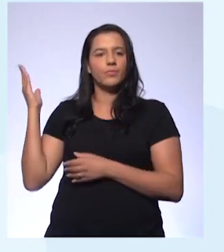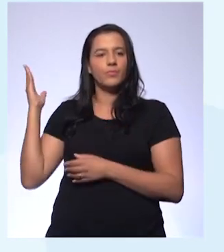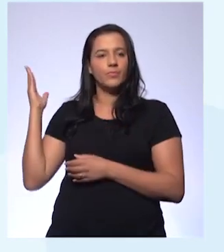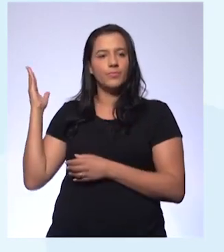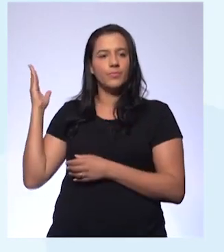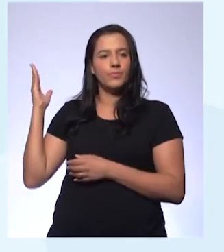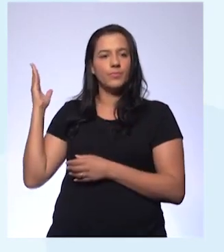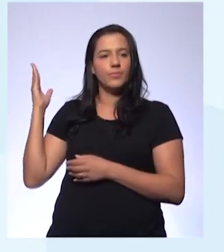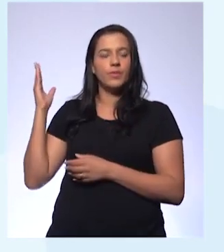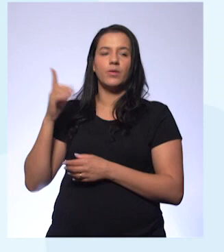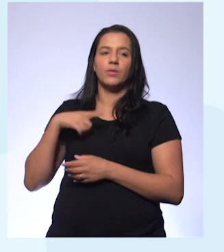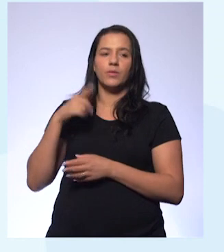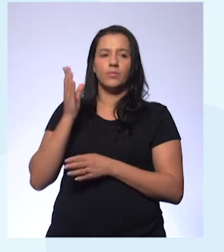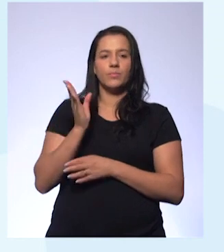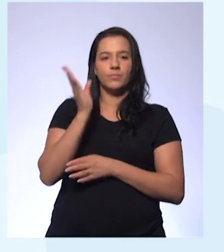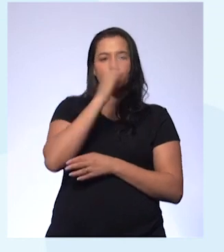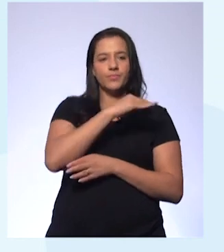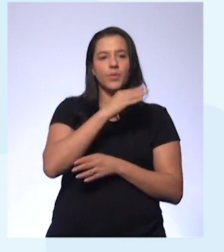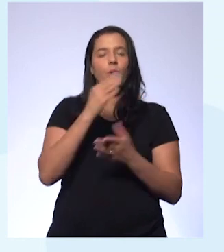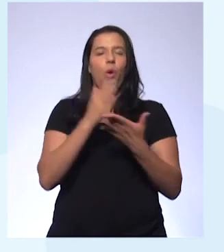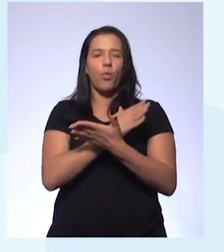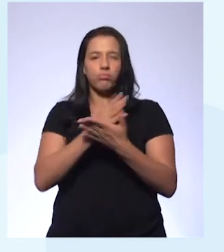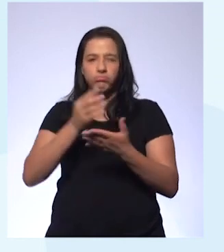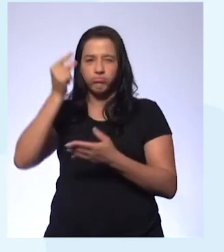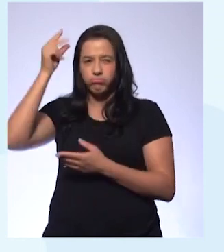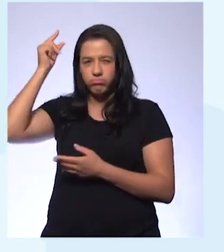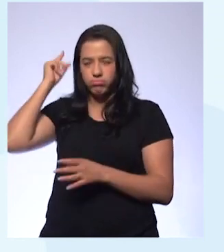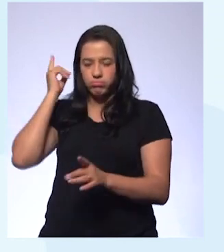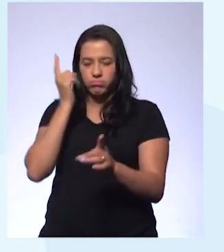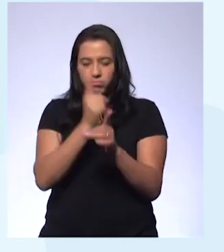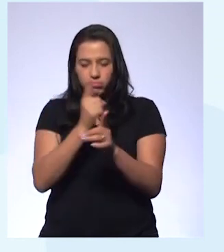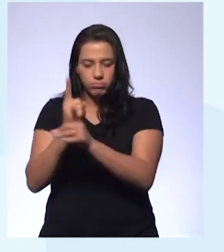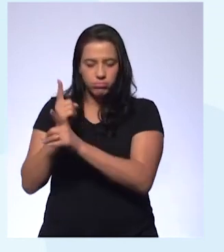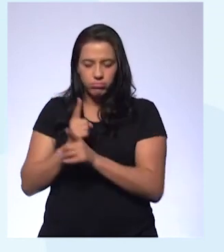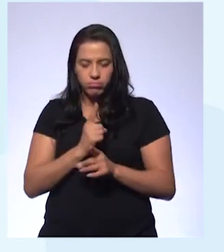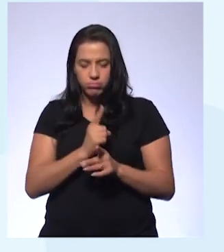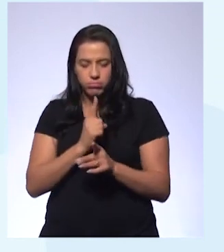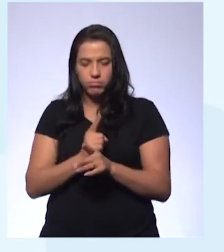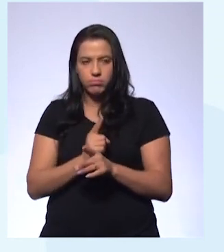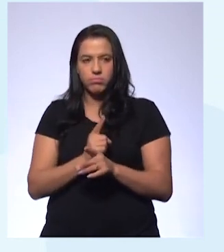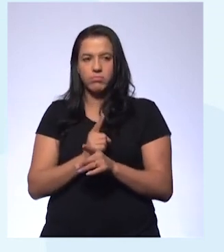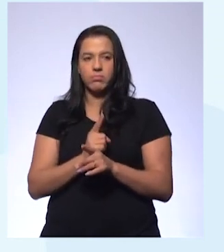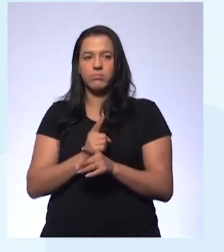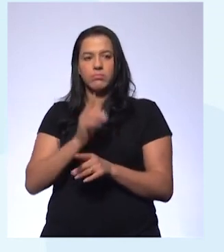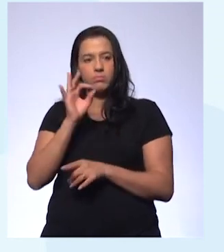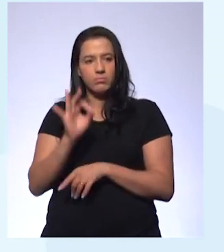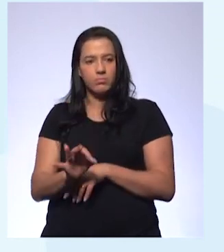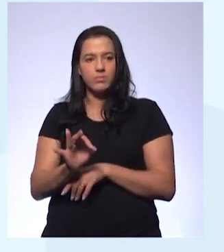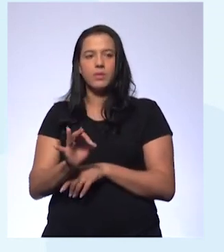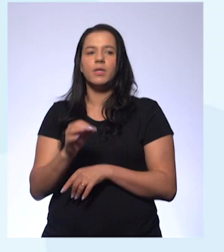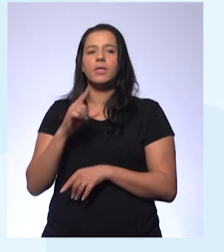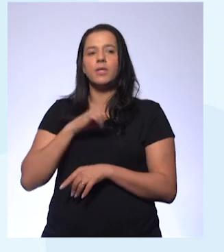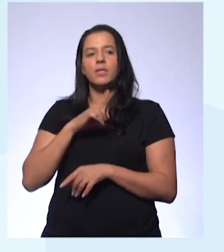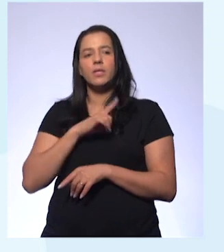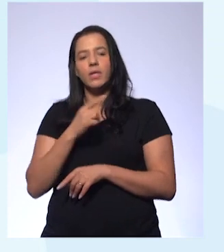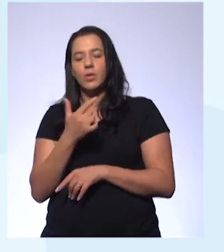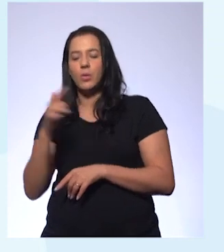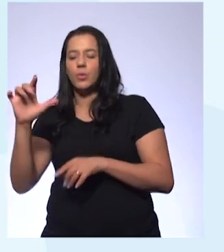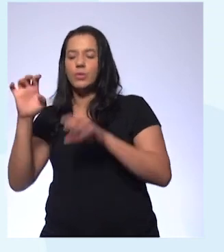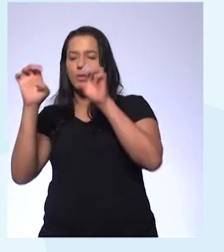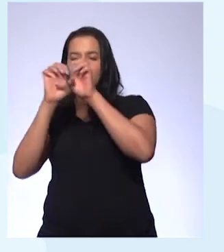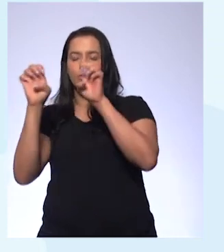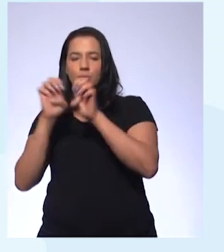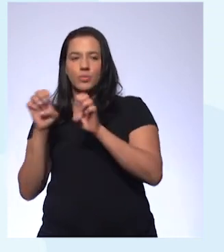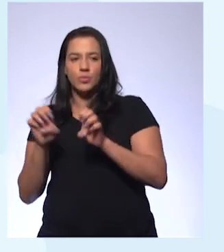fósseis que foram encontrados de fato, e você tem também estruturas que, a partir de